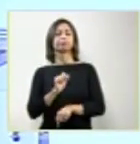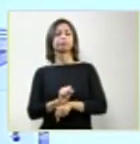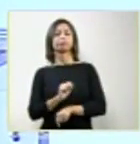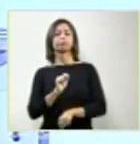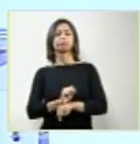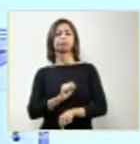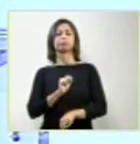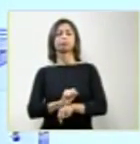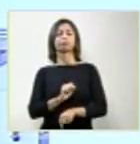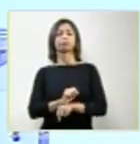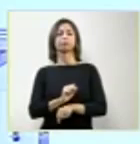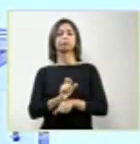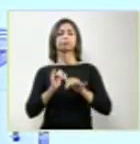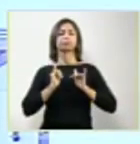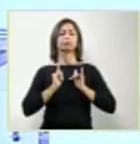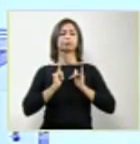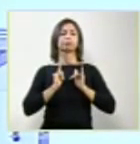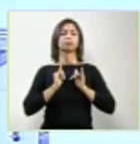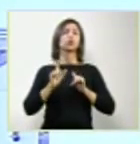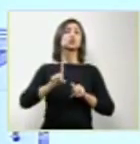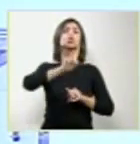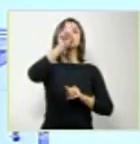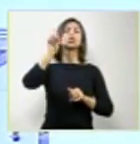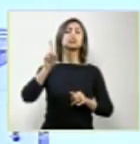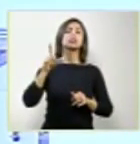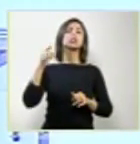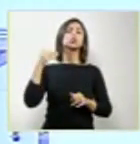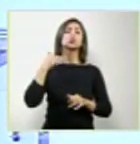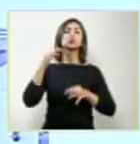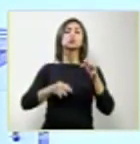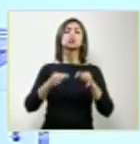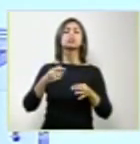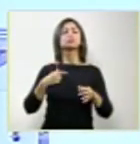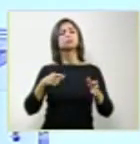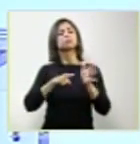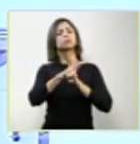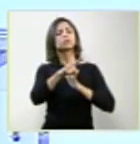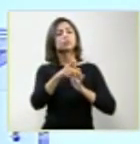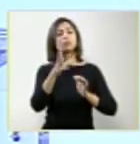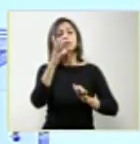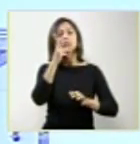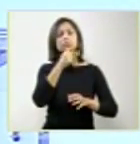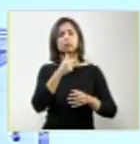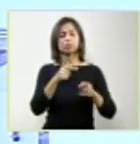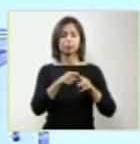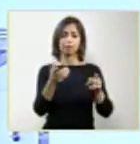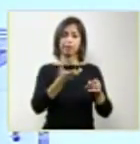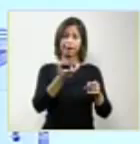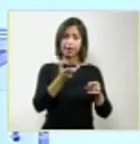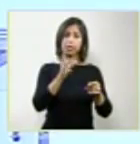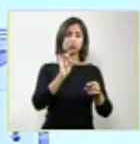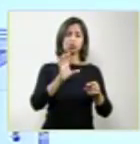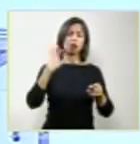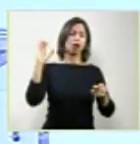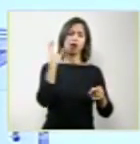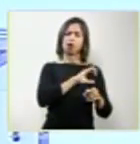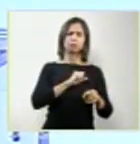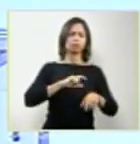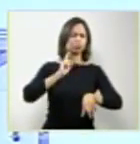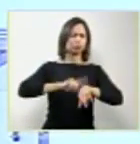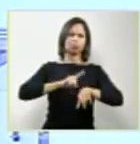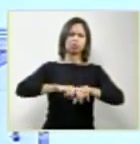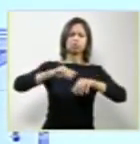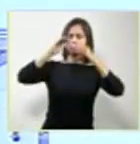juiz de plantão naquele dia, naquele caso. Respeitando a autonomia, sim, esse é o